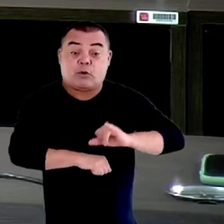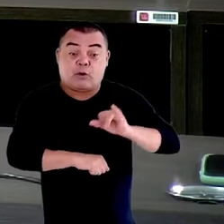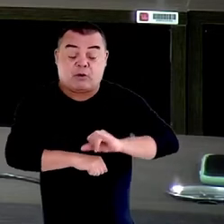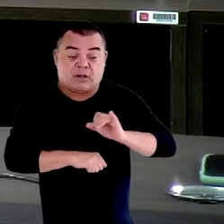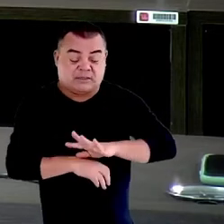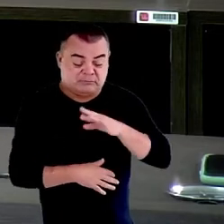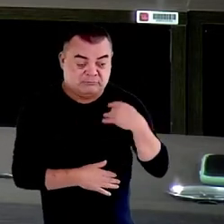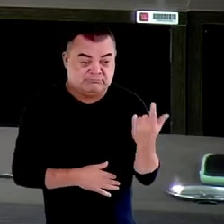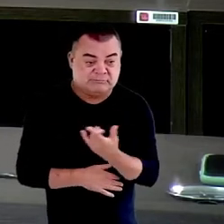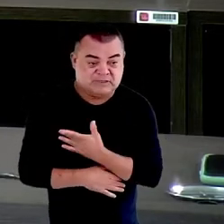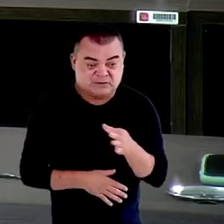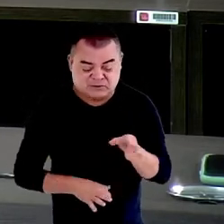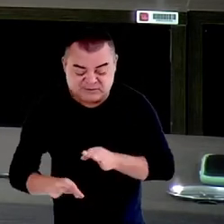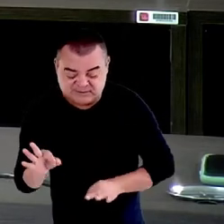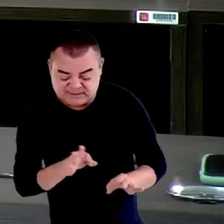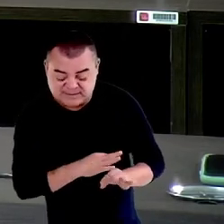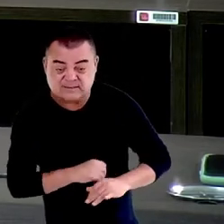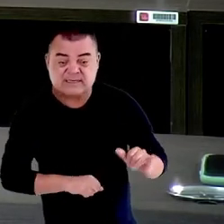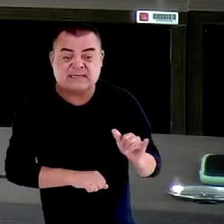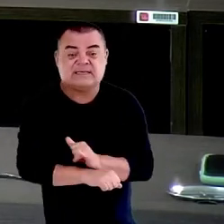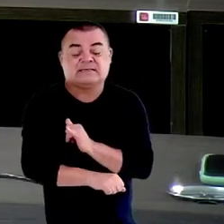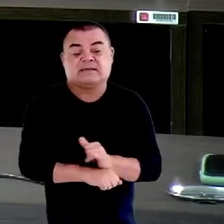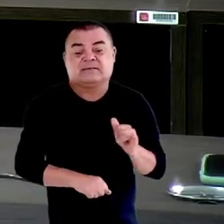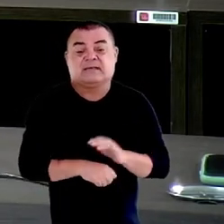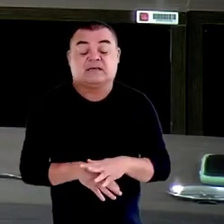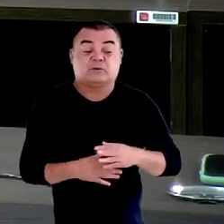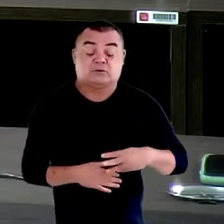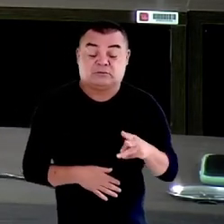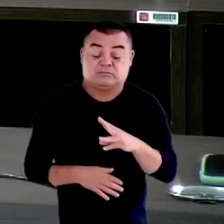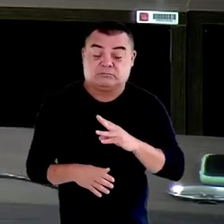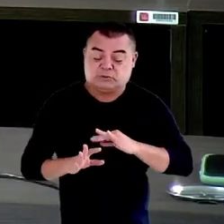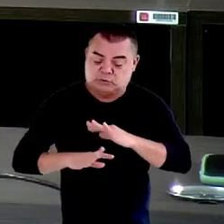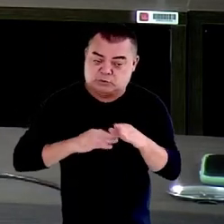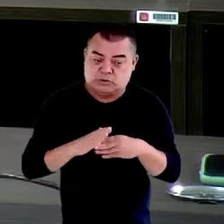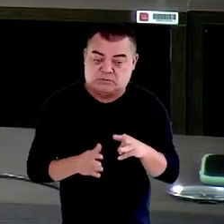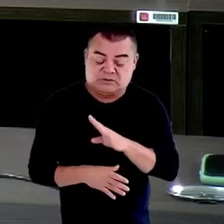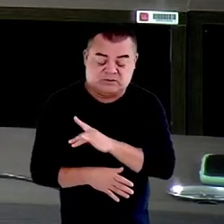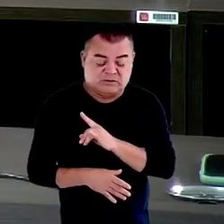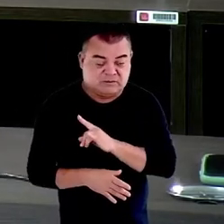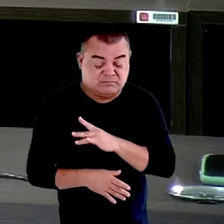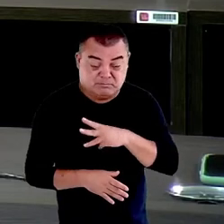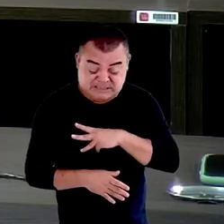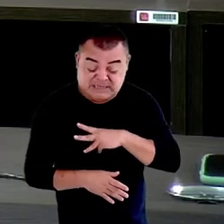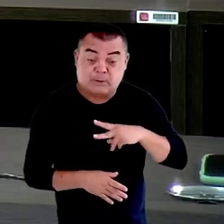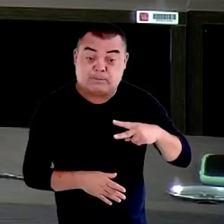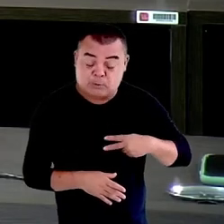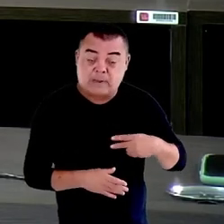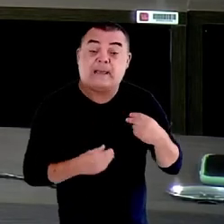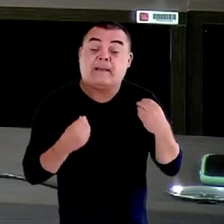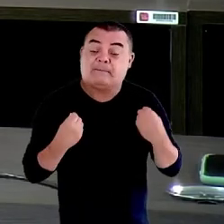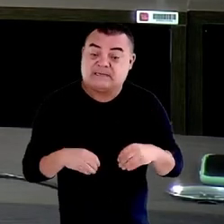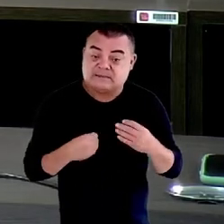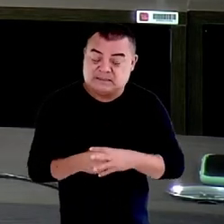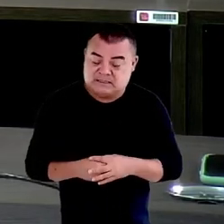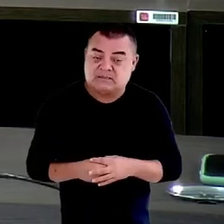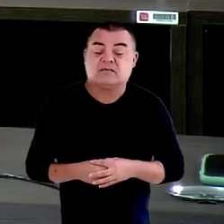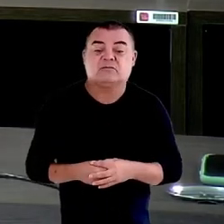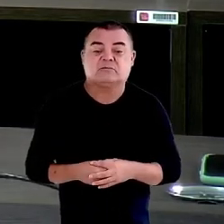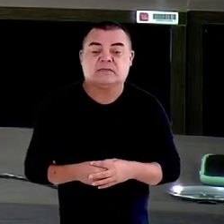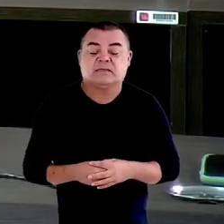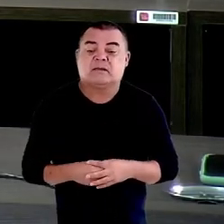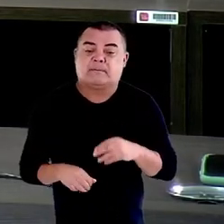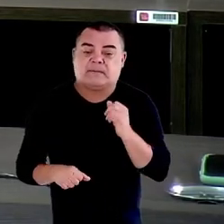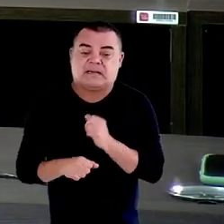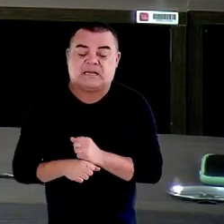nosso planejamento estratégico. Os Ministérios Públicos precisam tratar disso, precisam deixar de fechar os